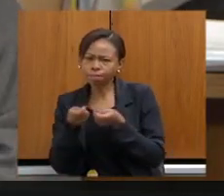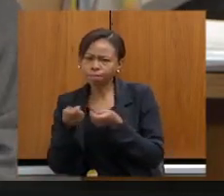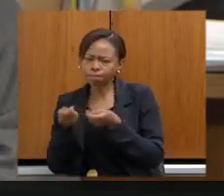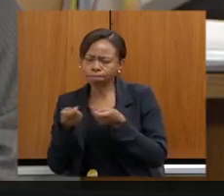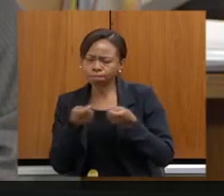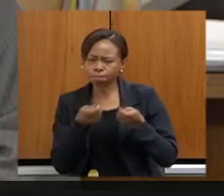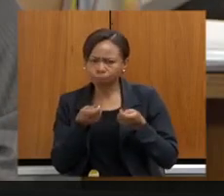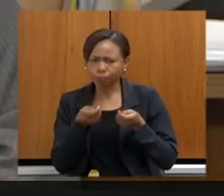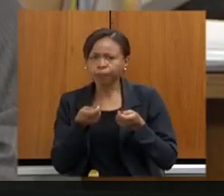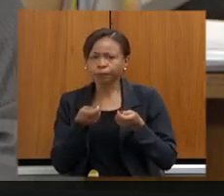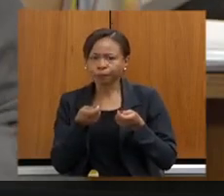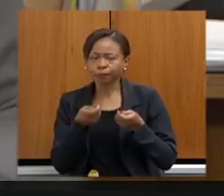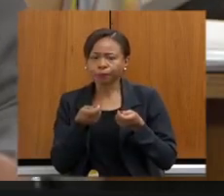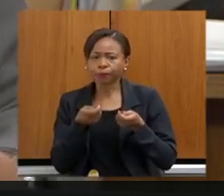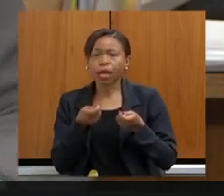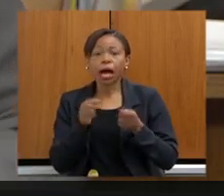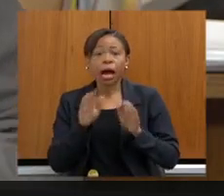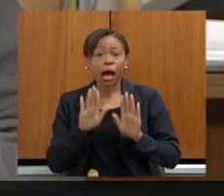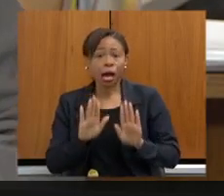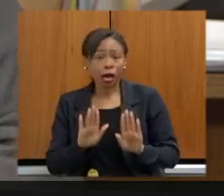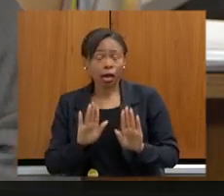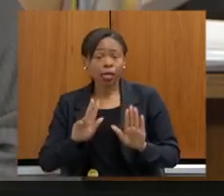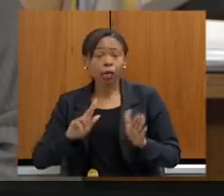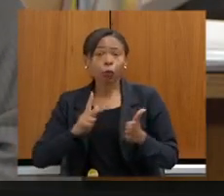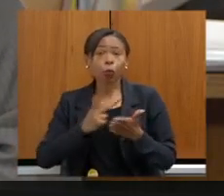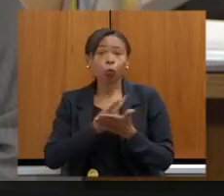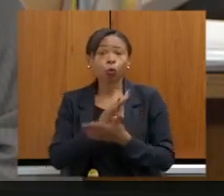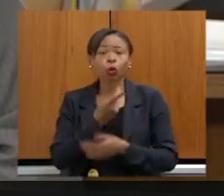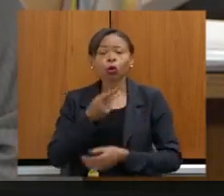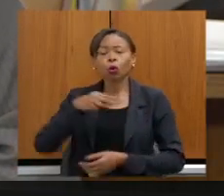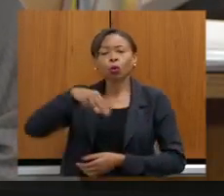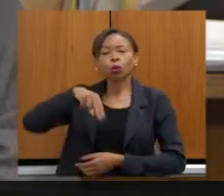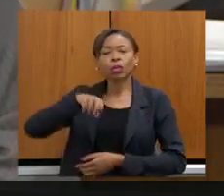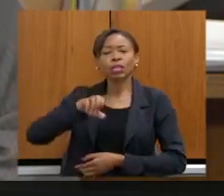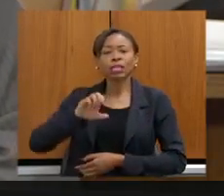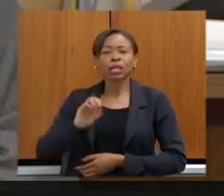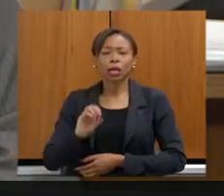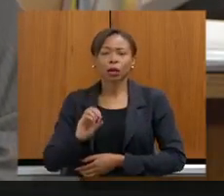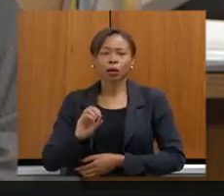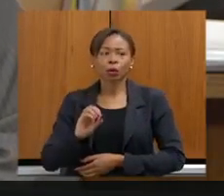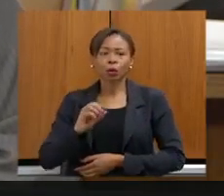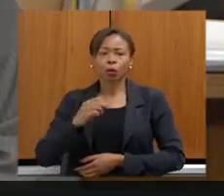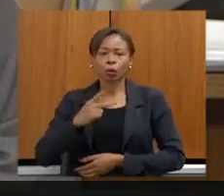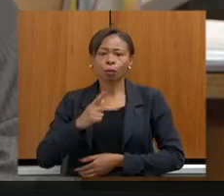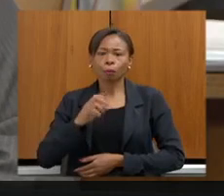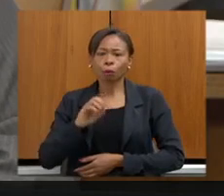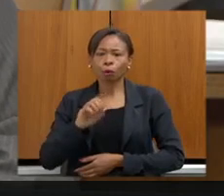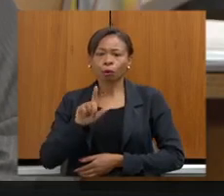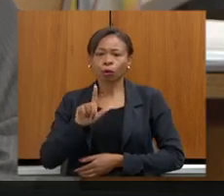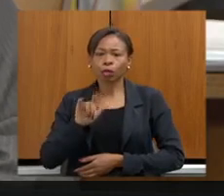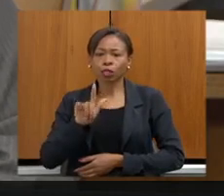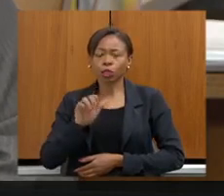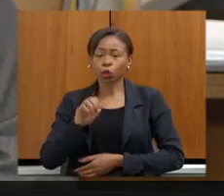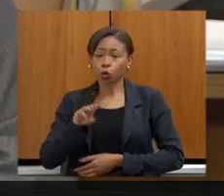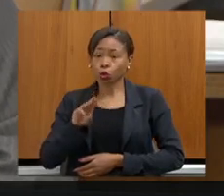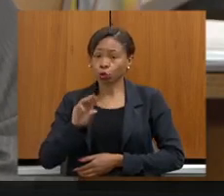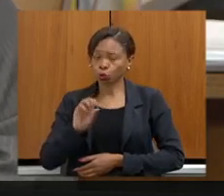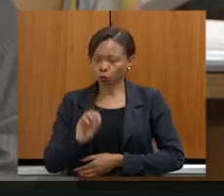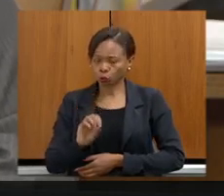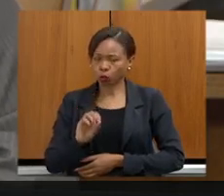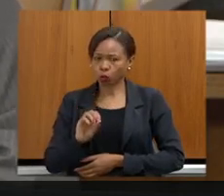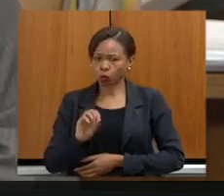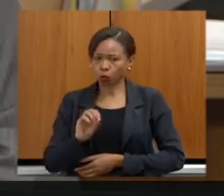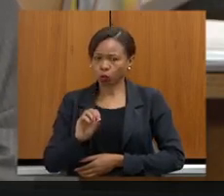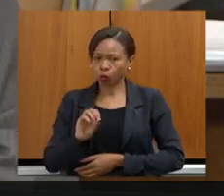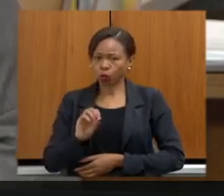o polígono, para a diretoria de estratégia de fiscalização, que trabalha esse dado.